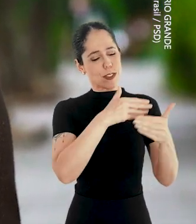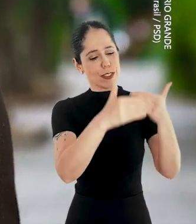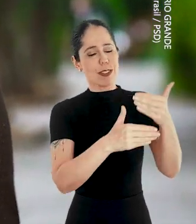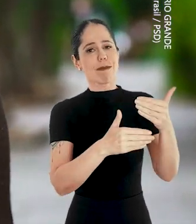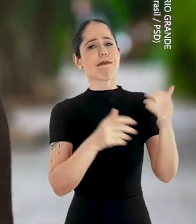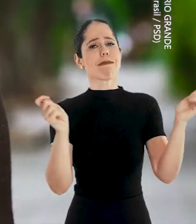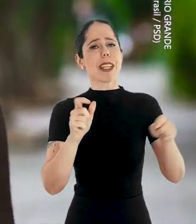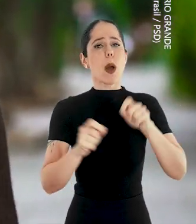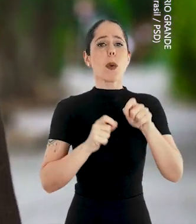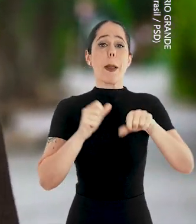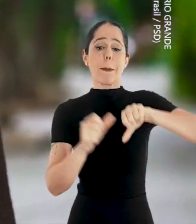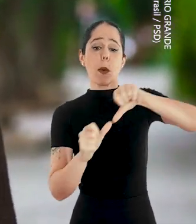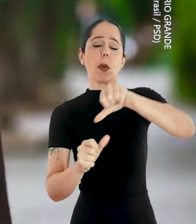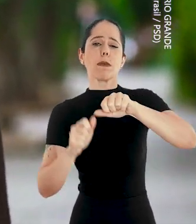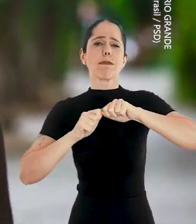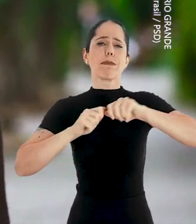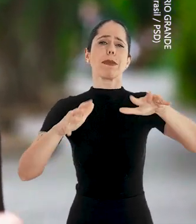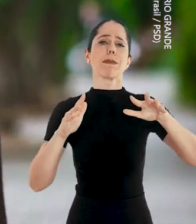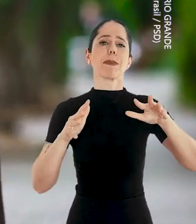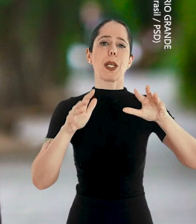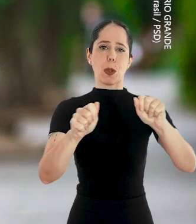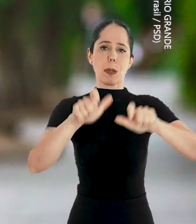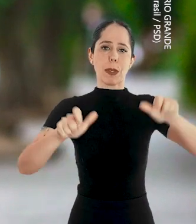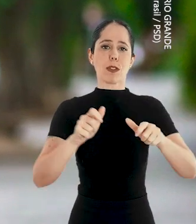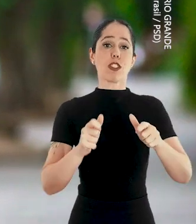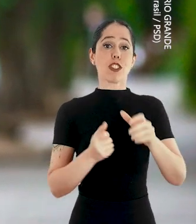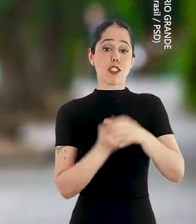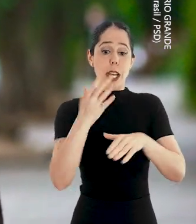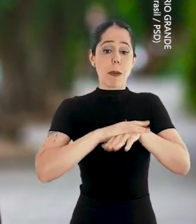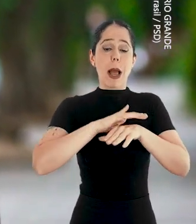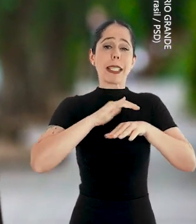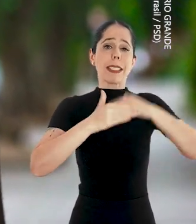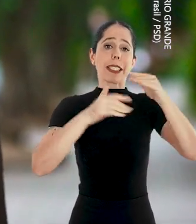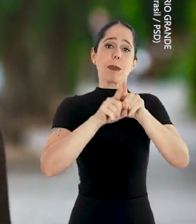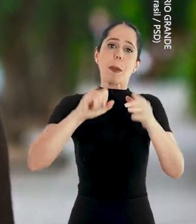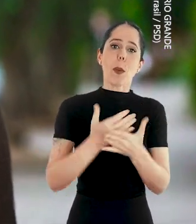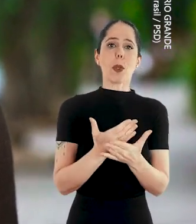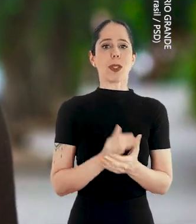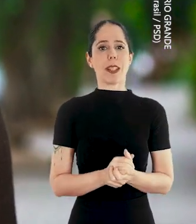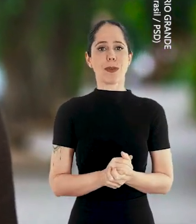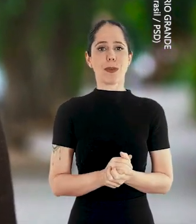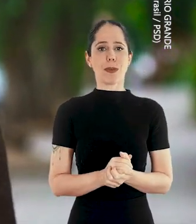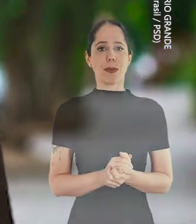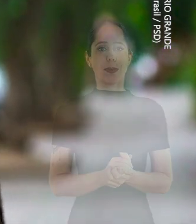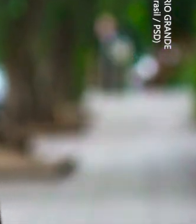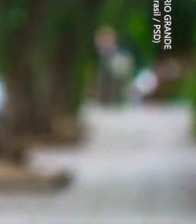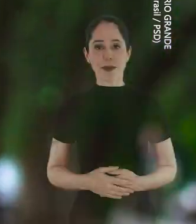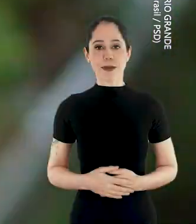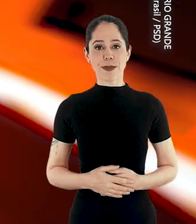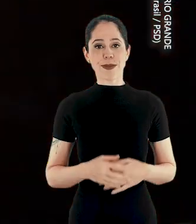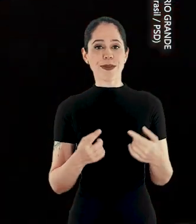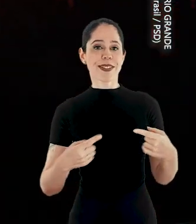casa arrumada, seguindo em frente, nós vamos levar as mudanças para todos, gerando mais crescimento e oportunidades.